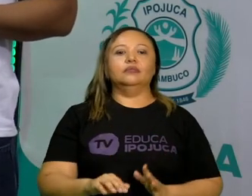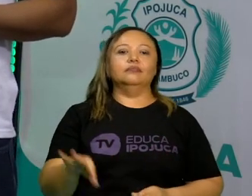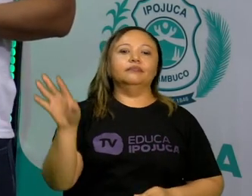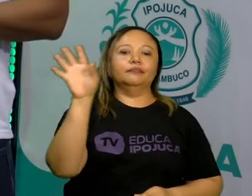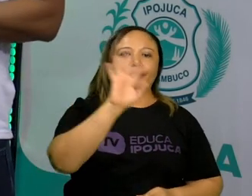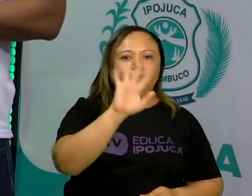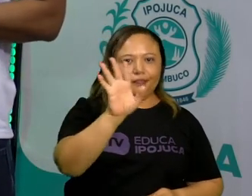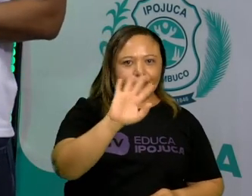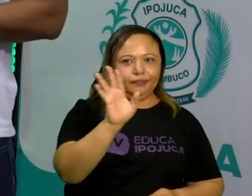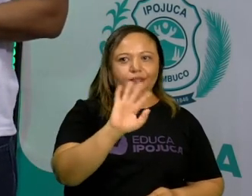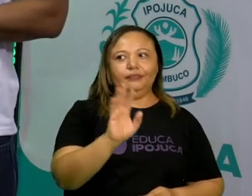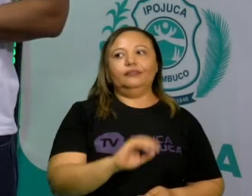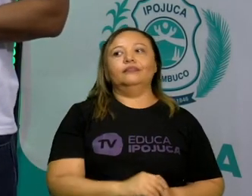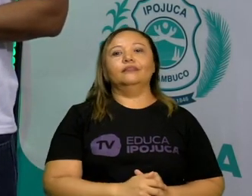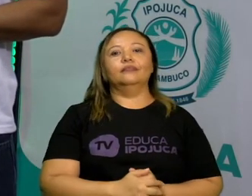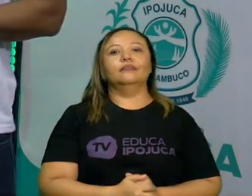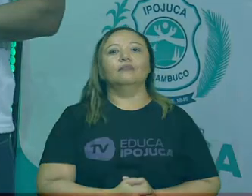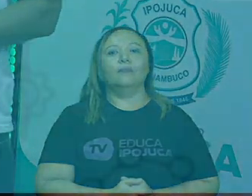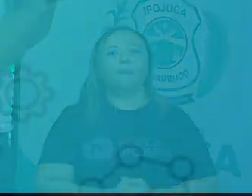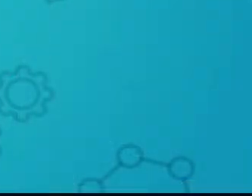semana e até mais!